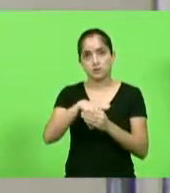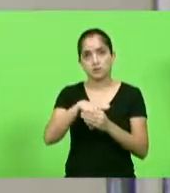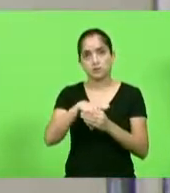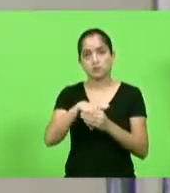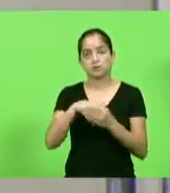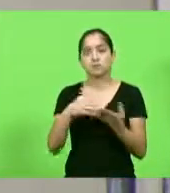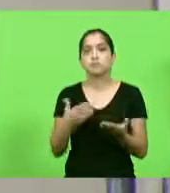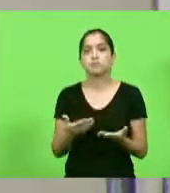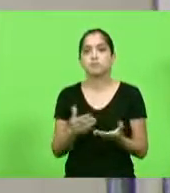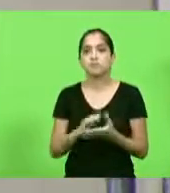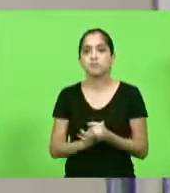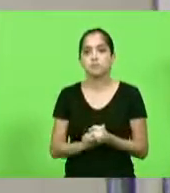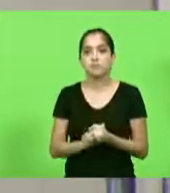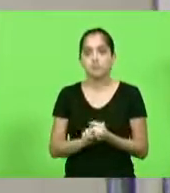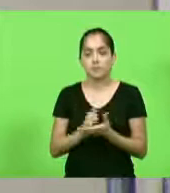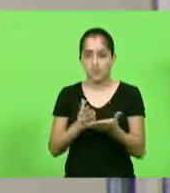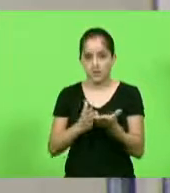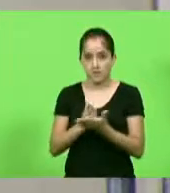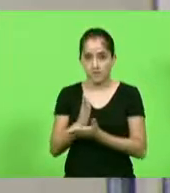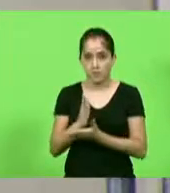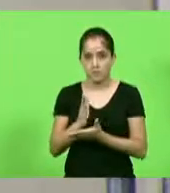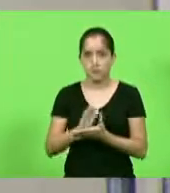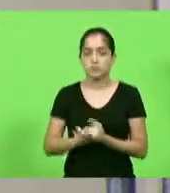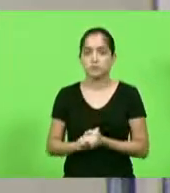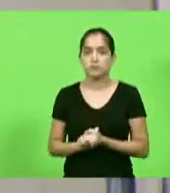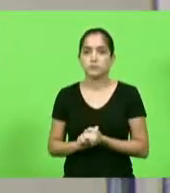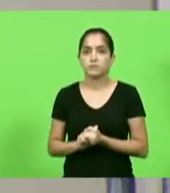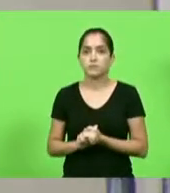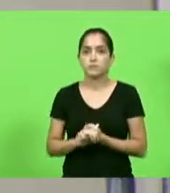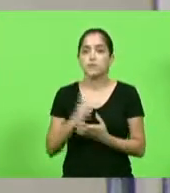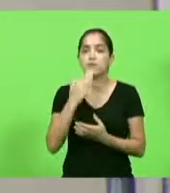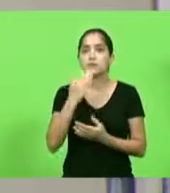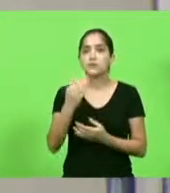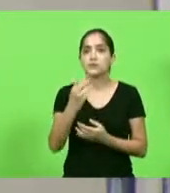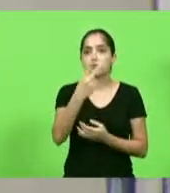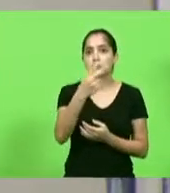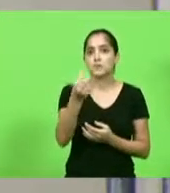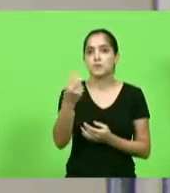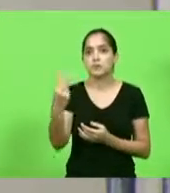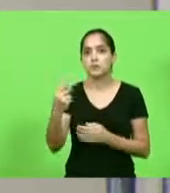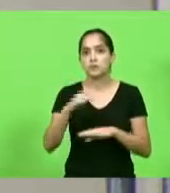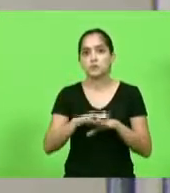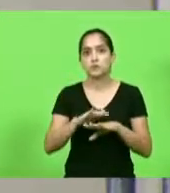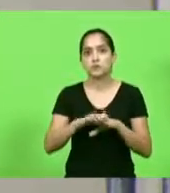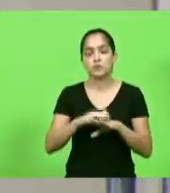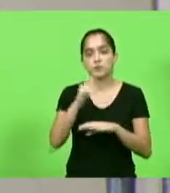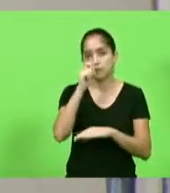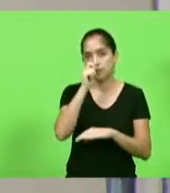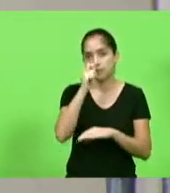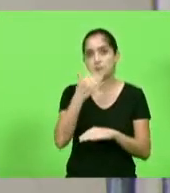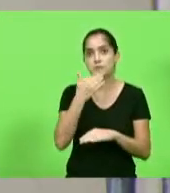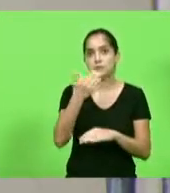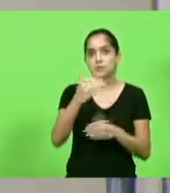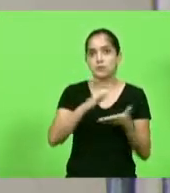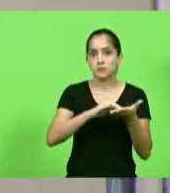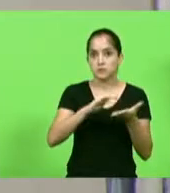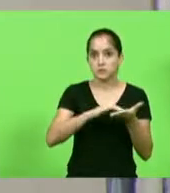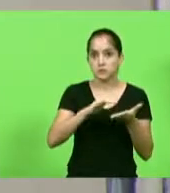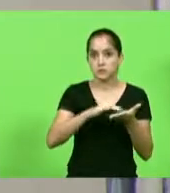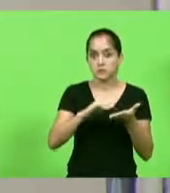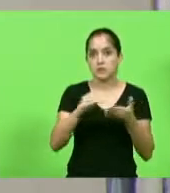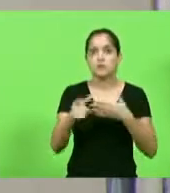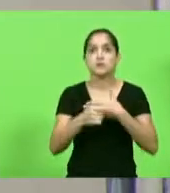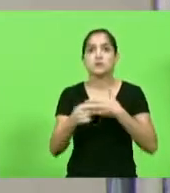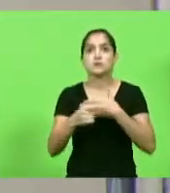Deputados que aprovam permanência como se encontra, aprovado por unanimidade. Pedido de informação 262, autor do deputado João Amin, solicitando à secretária do Estado da Casa